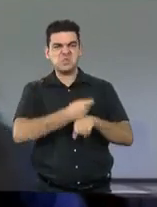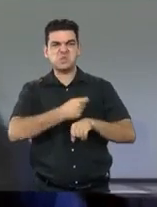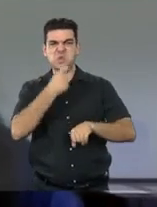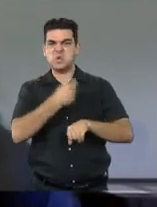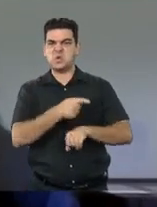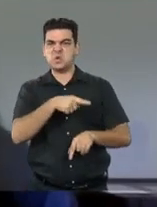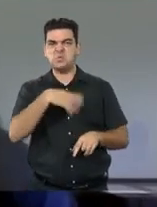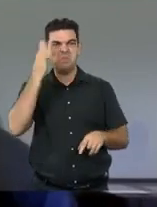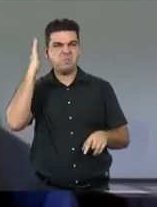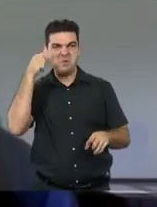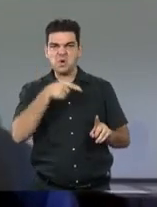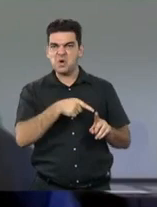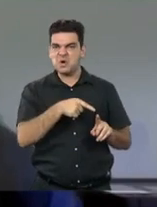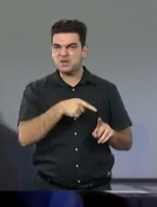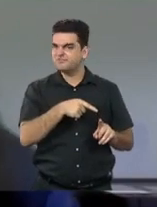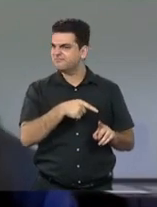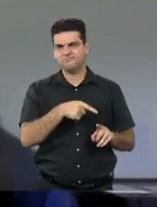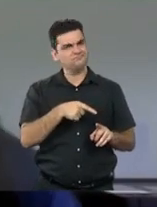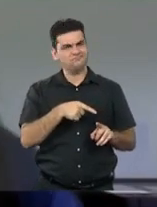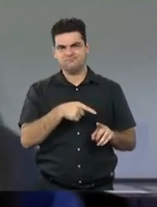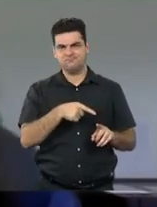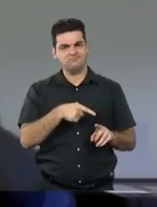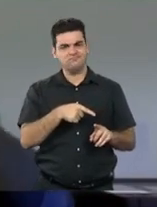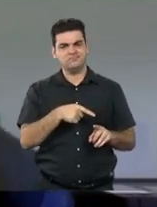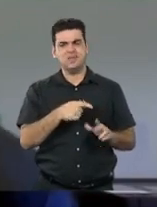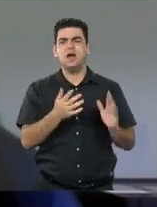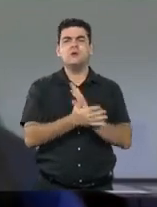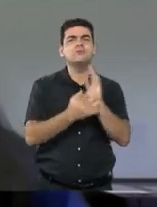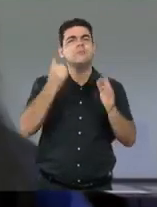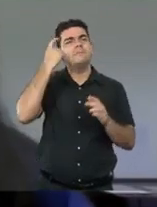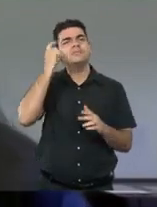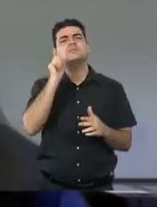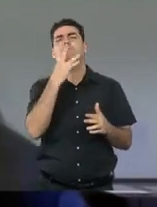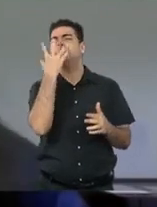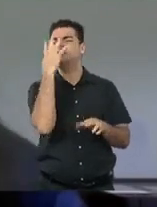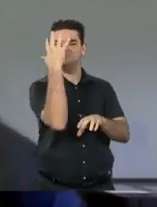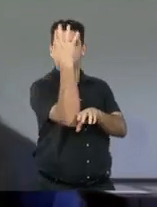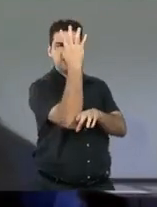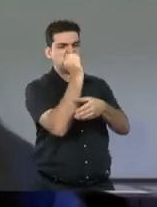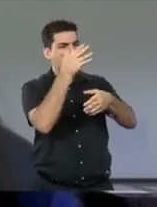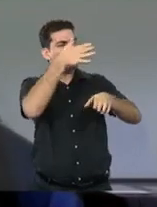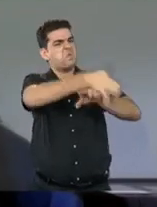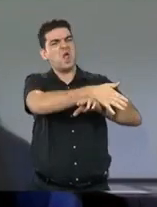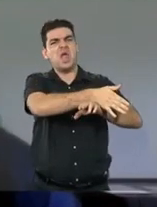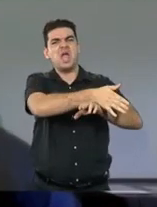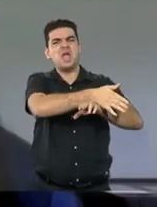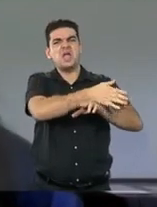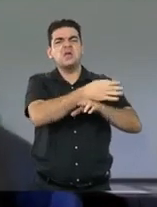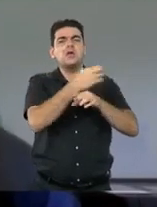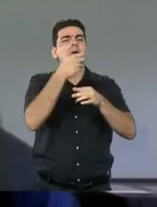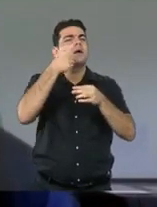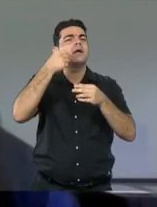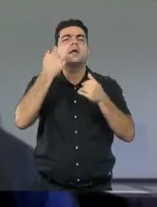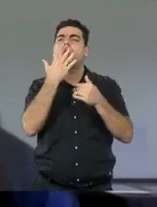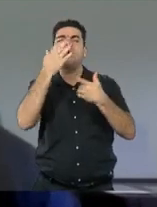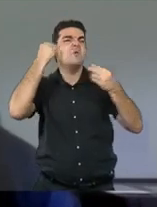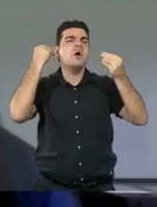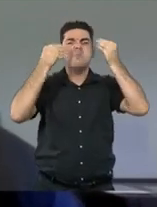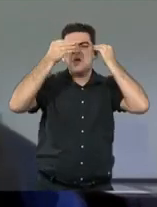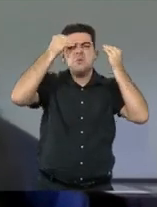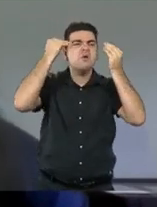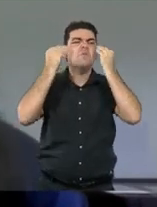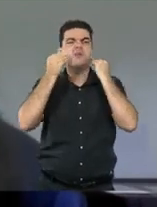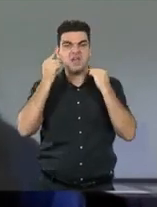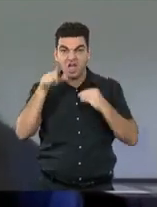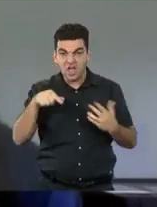somente são aqueles que estão lá dentro da floresta pintado com coca, mas hoje tem uma realidade que tem